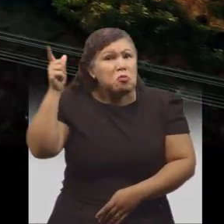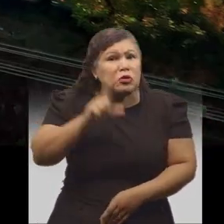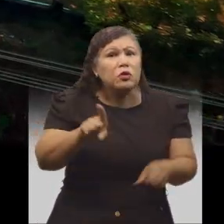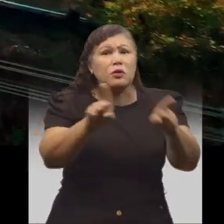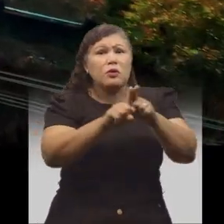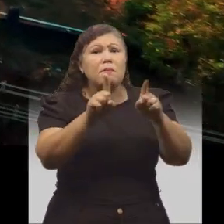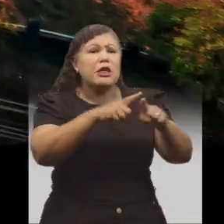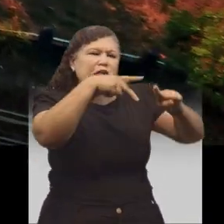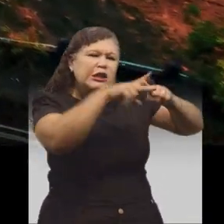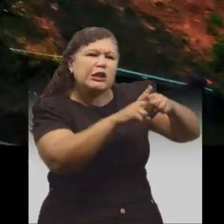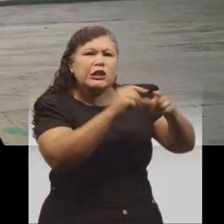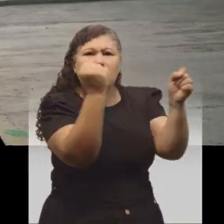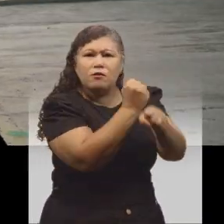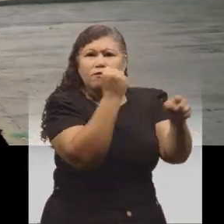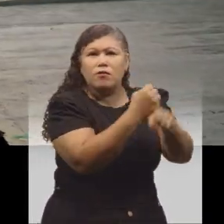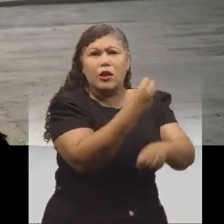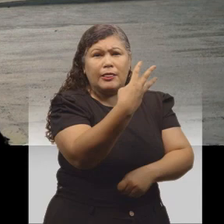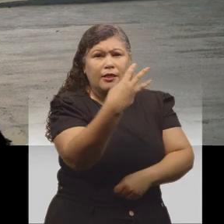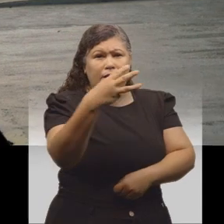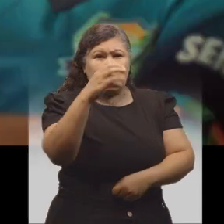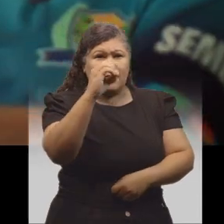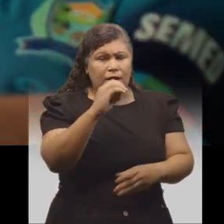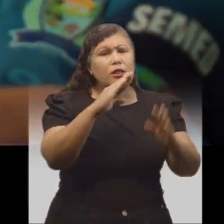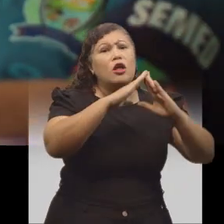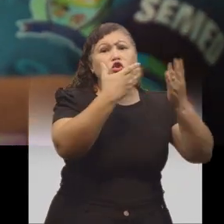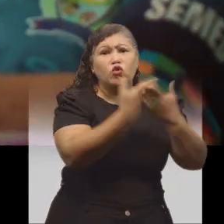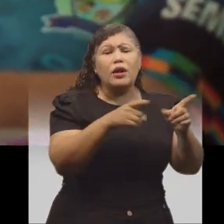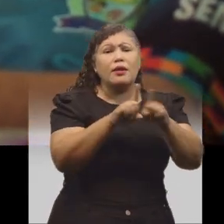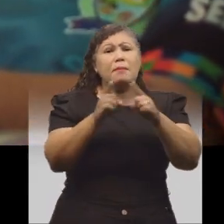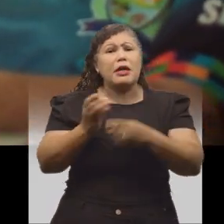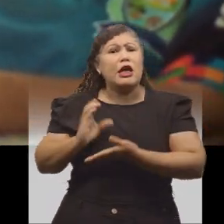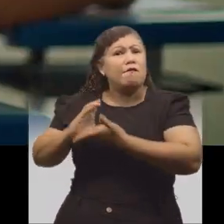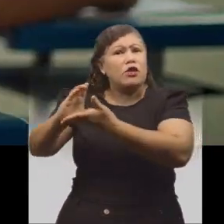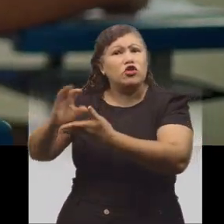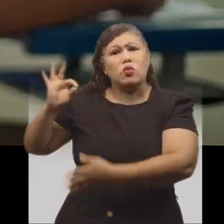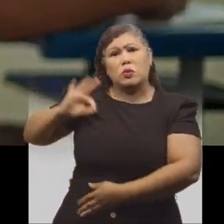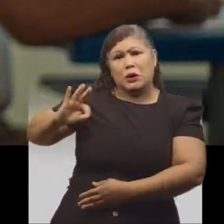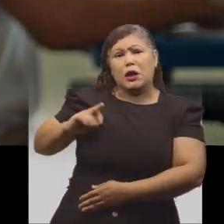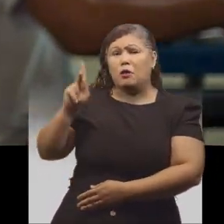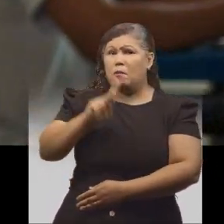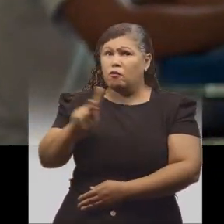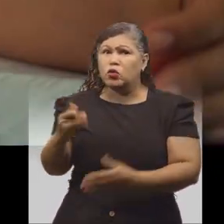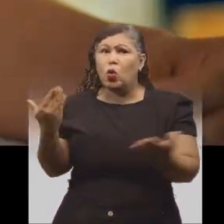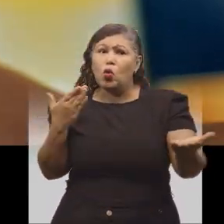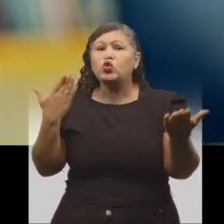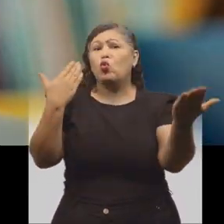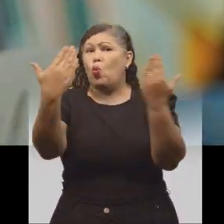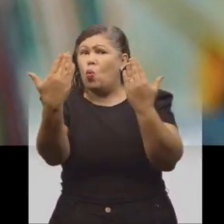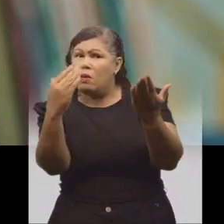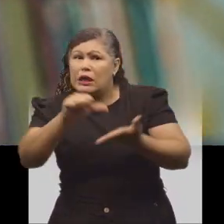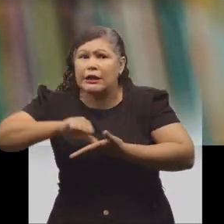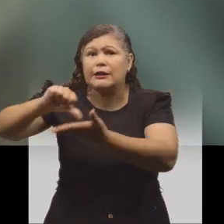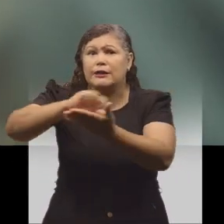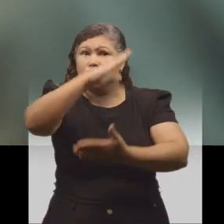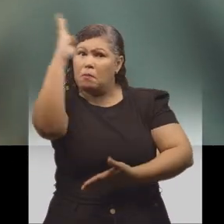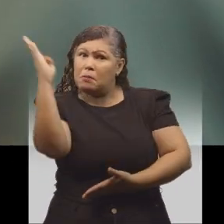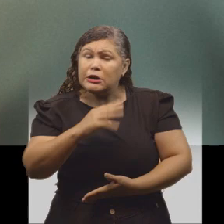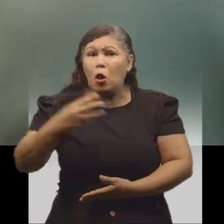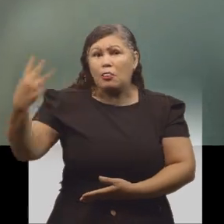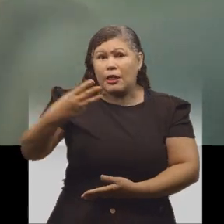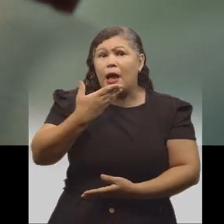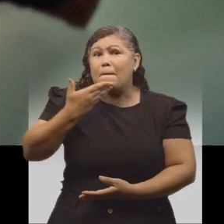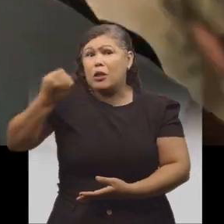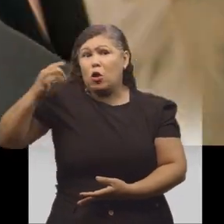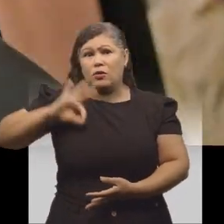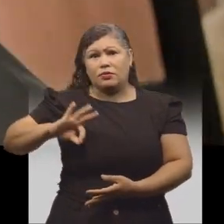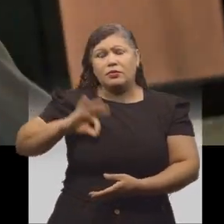Manaus já reformou mais de 330 escolas e melhorou o salário dos professores, que agora passam a ter o terceiro melhor salário entre todas as